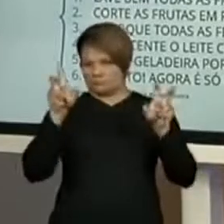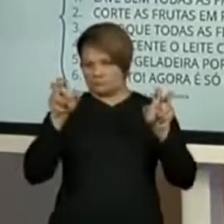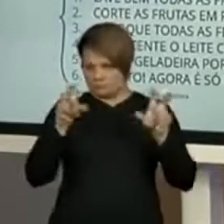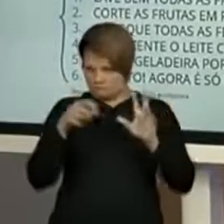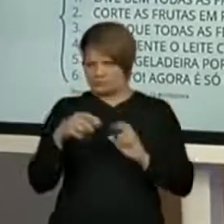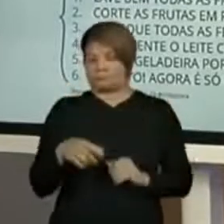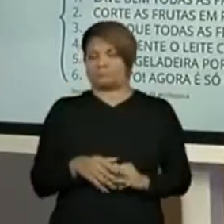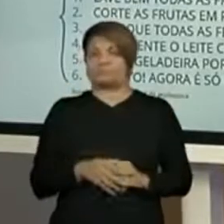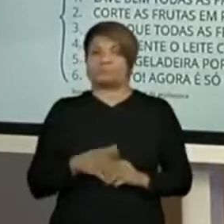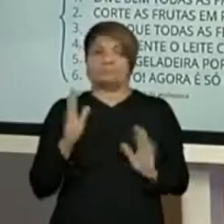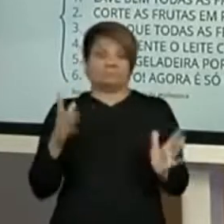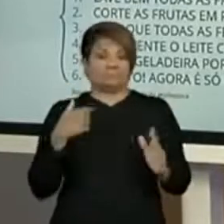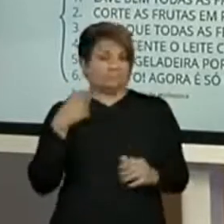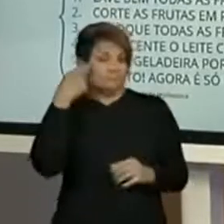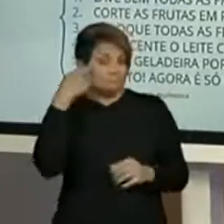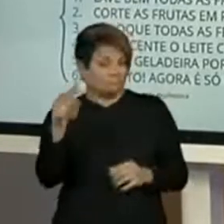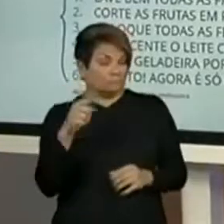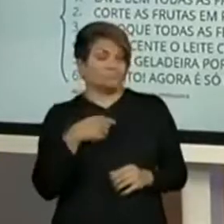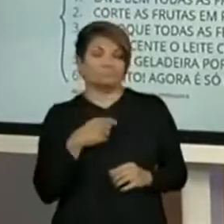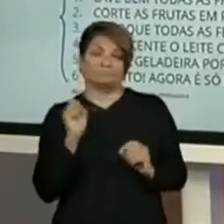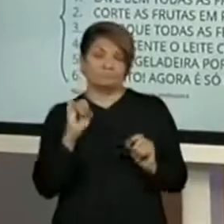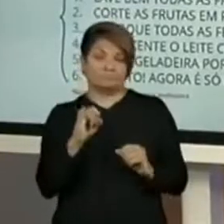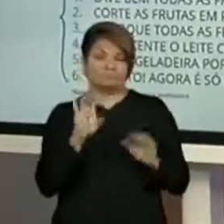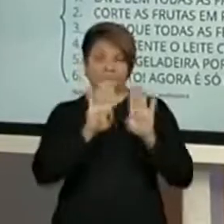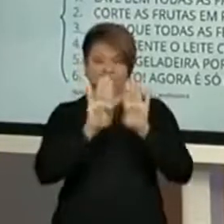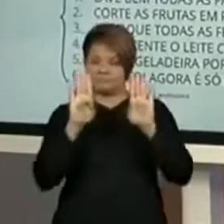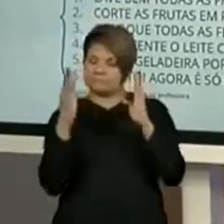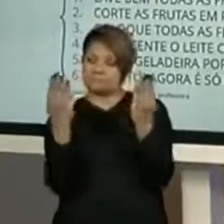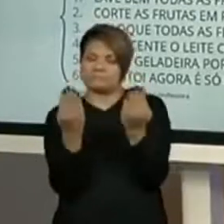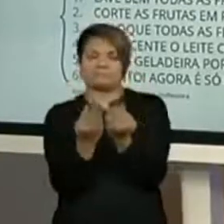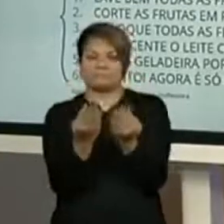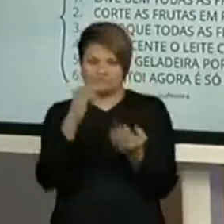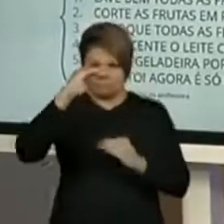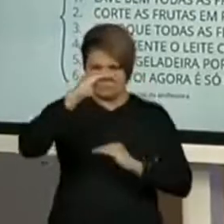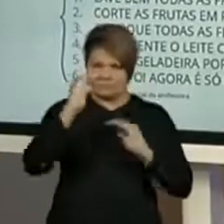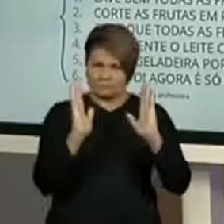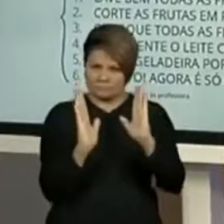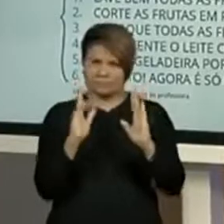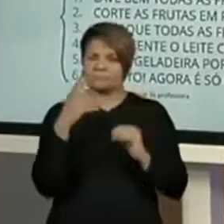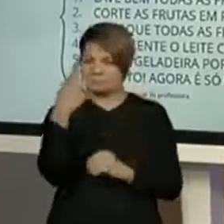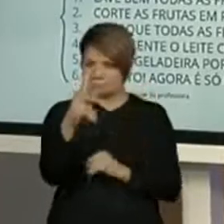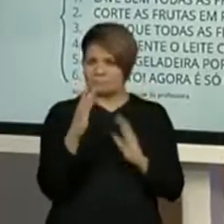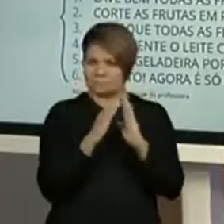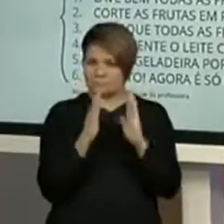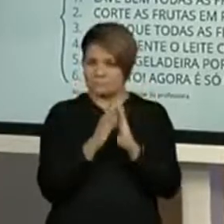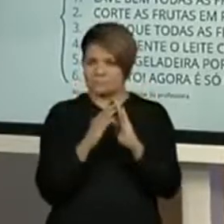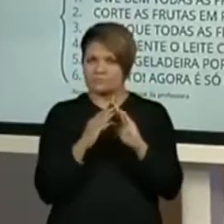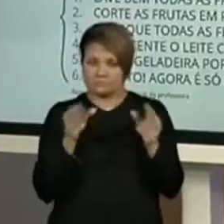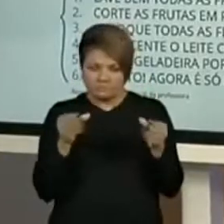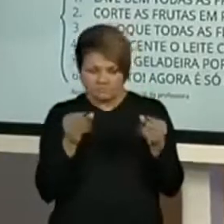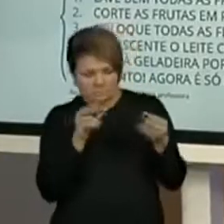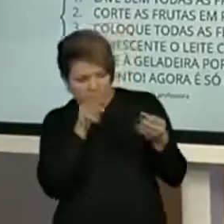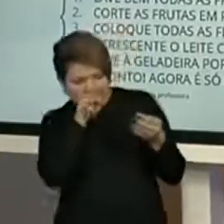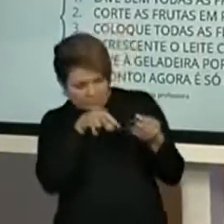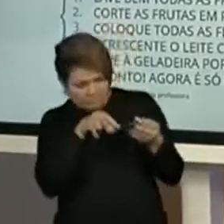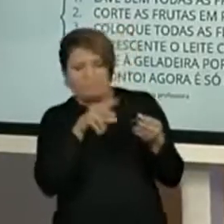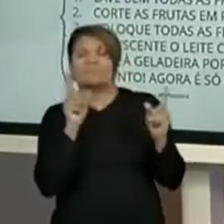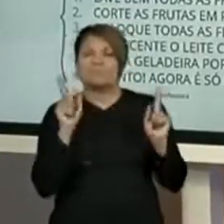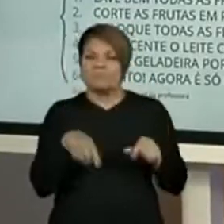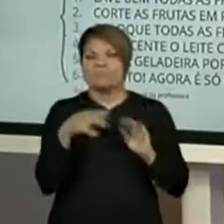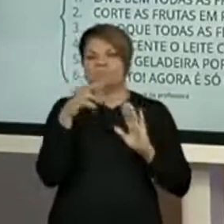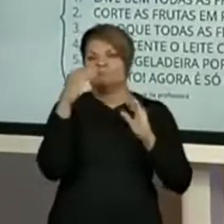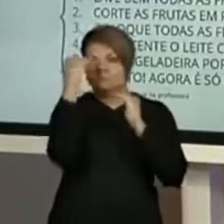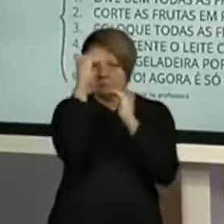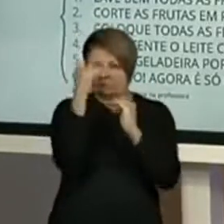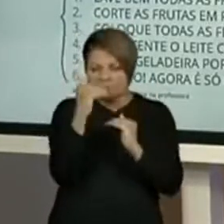que você bate o olho, se você tiver alguma embalagem aí na sua casa, depois da aula, dá uma olhadinha. Você vai bater o olho e você vai perceber que ela